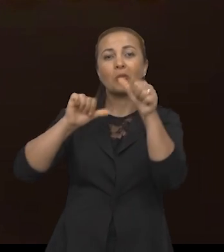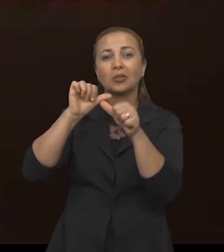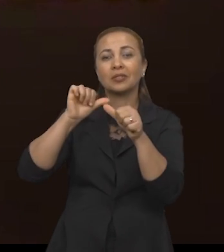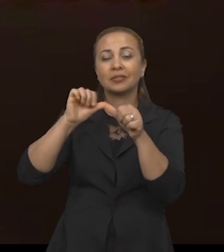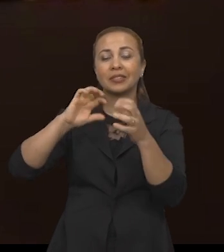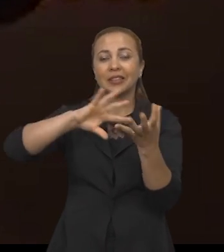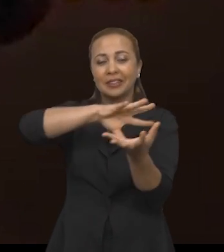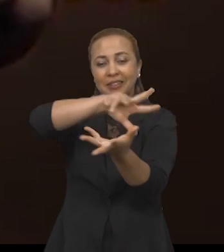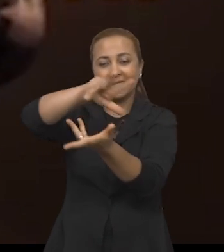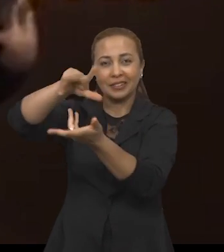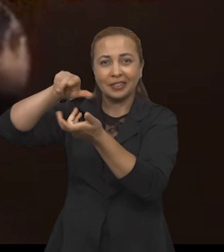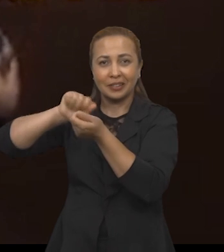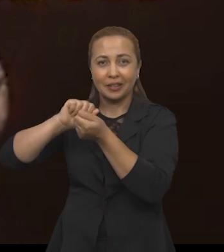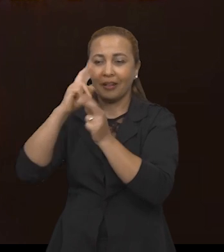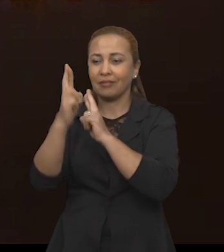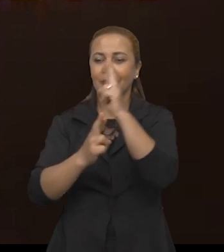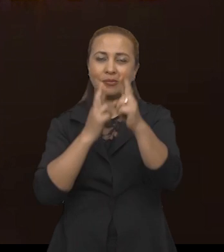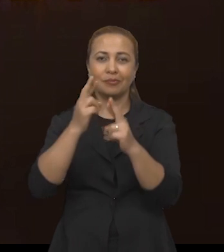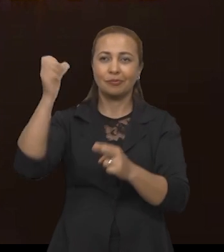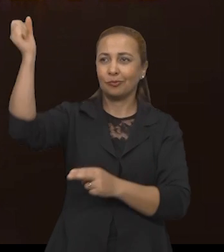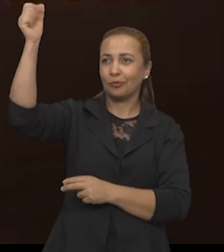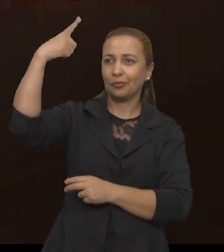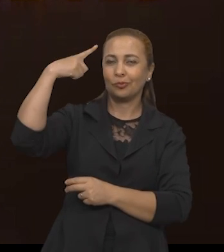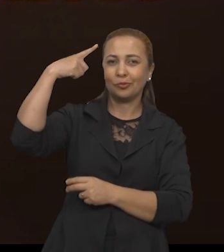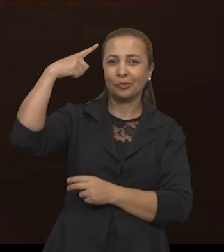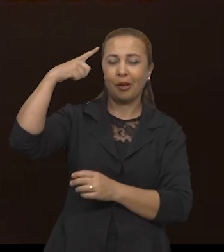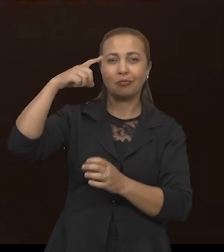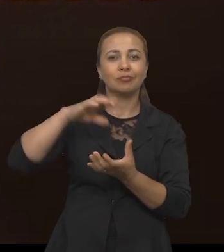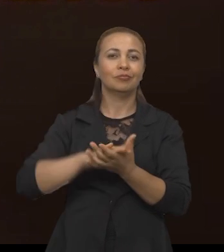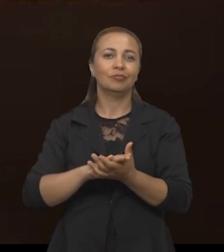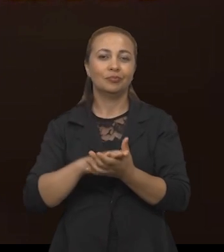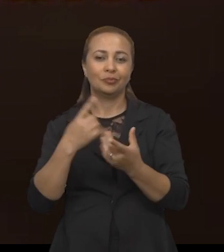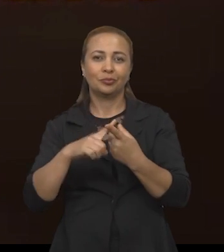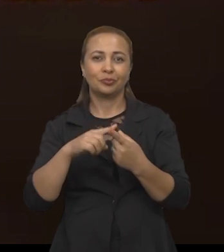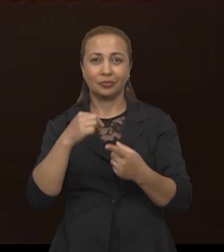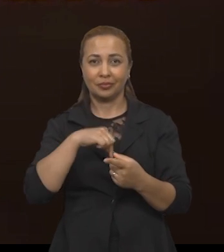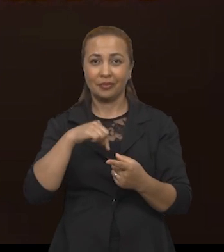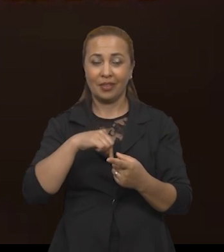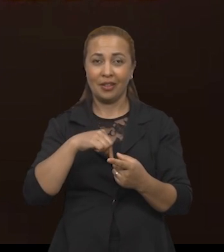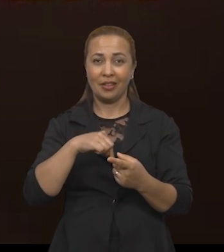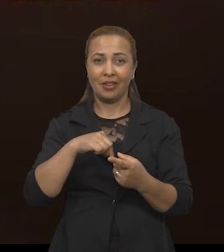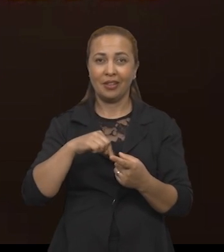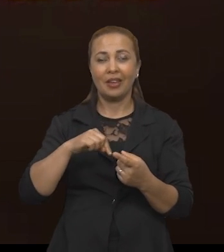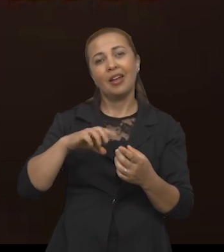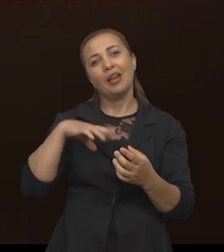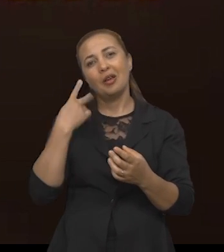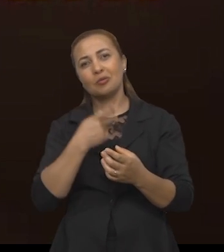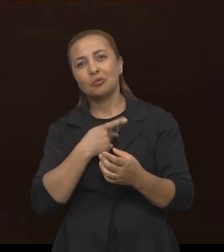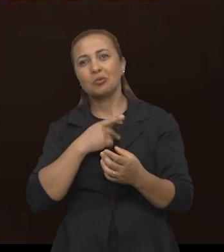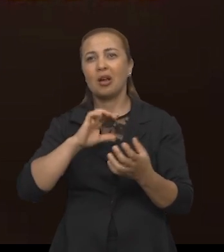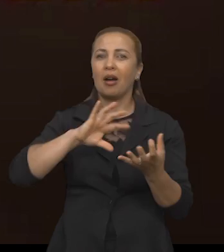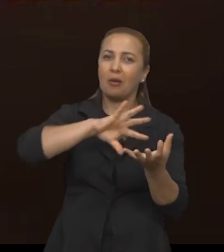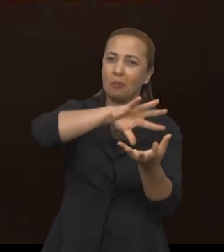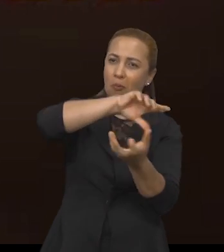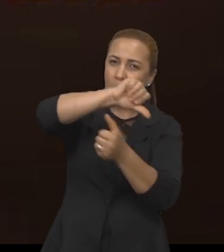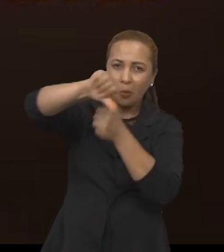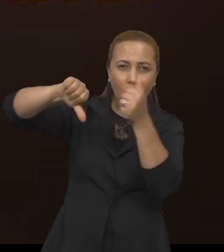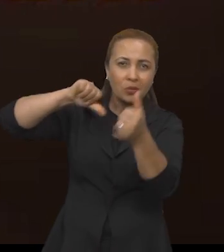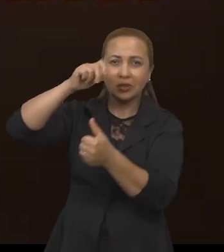é a mudança do eixo da terra em relação ao sol, que é, no nosso caso, sustiço de inverno.